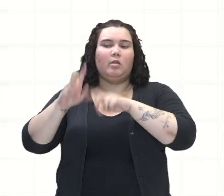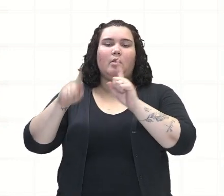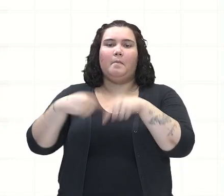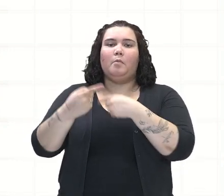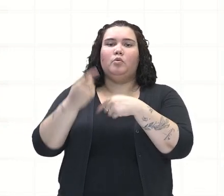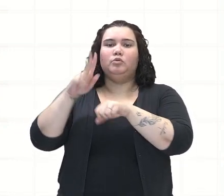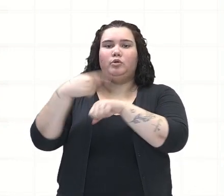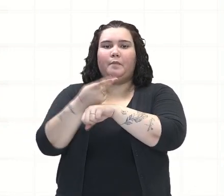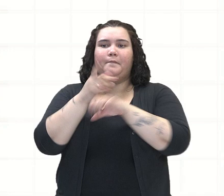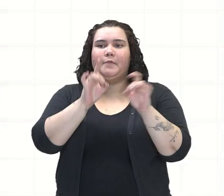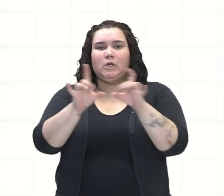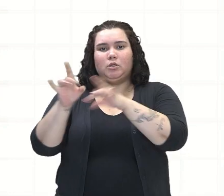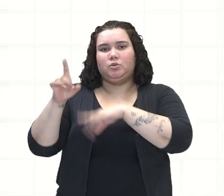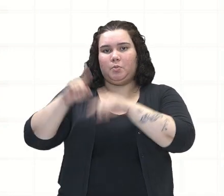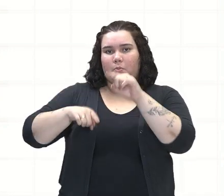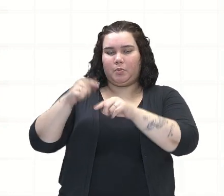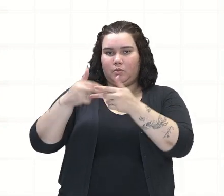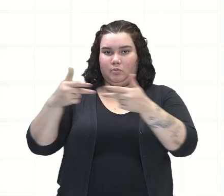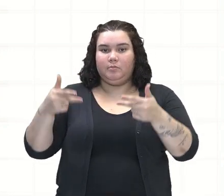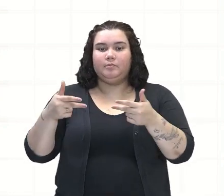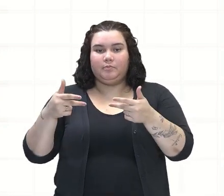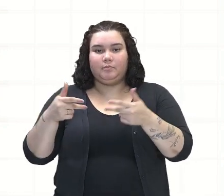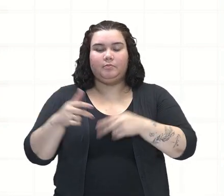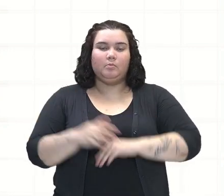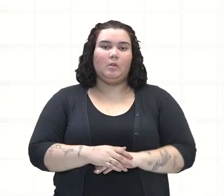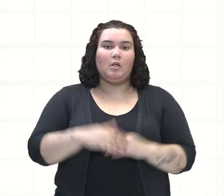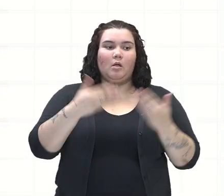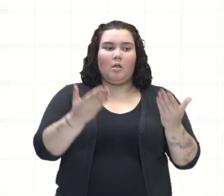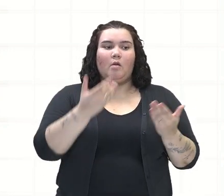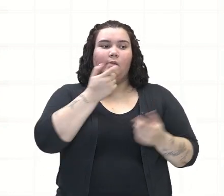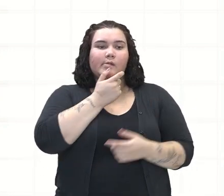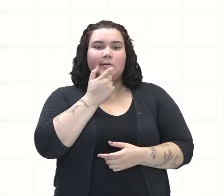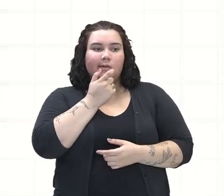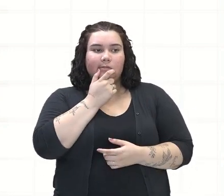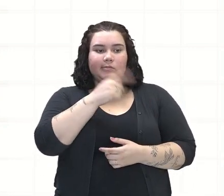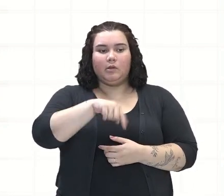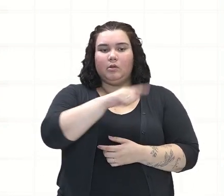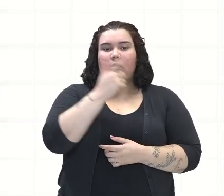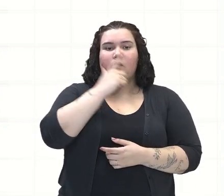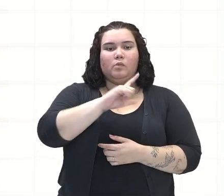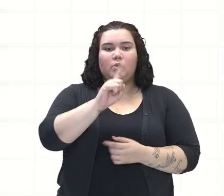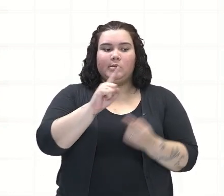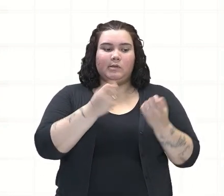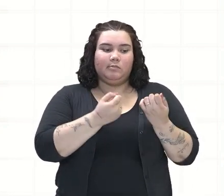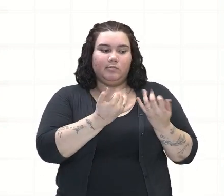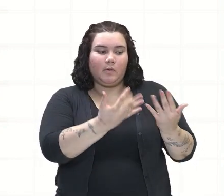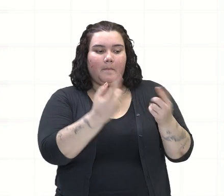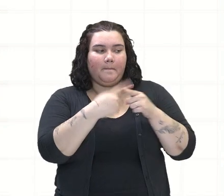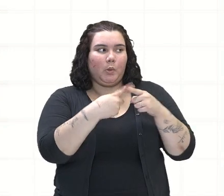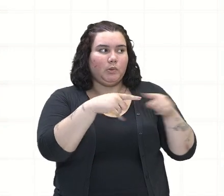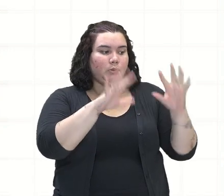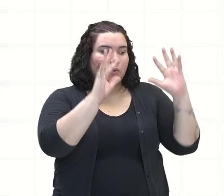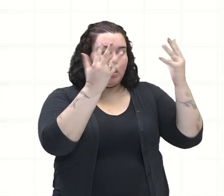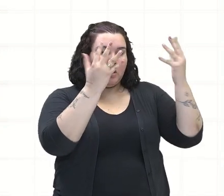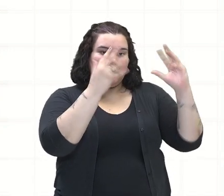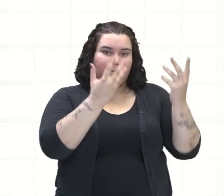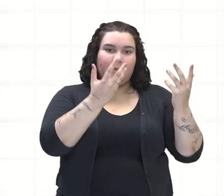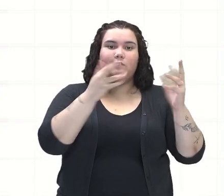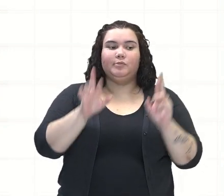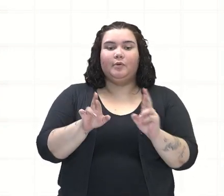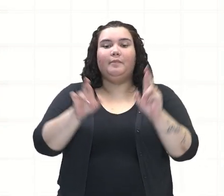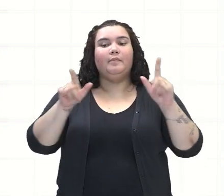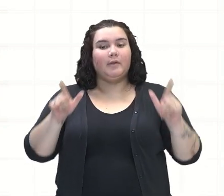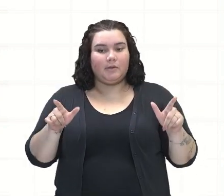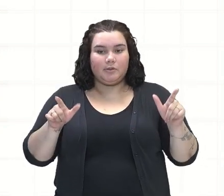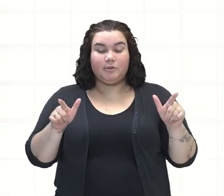aquilo que os europeus, os ingleses, para ser mais específico, não conseguiam cultivar lá dentro do território europeu, por conta do clima